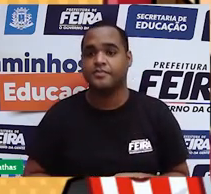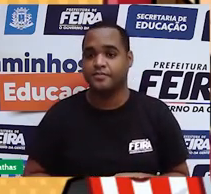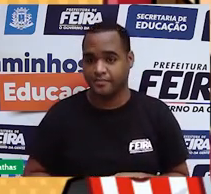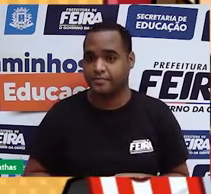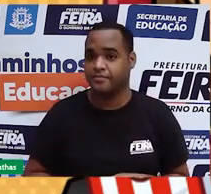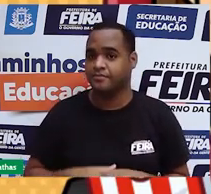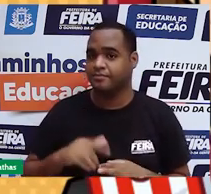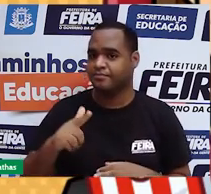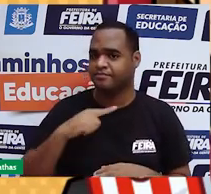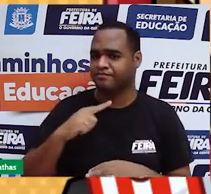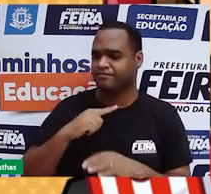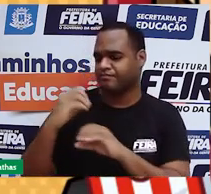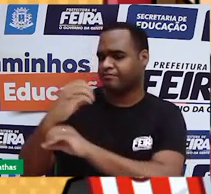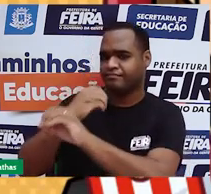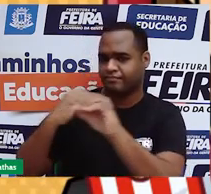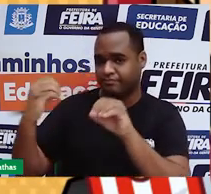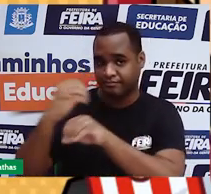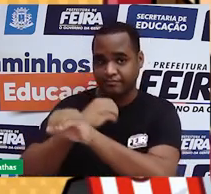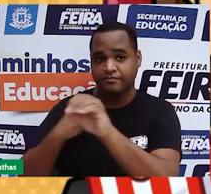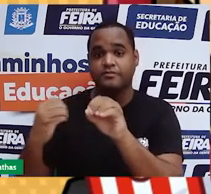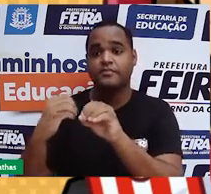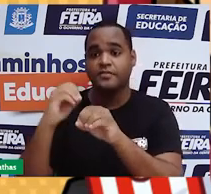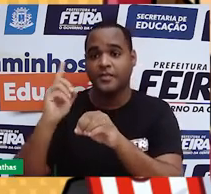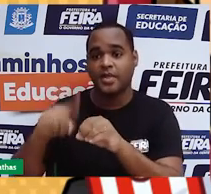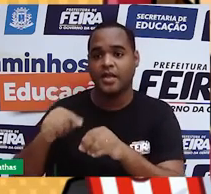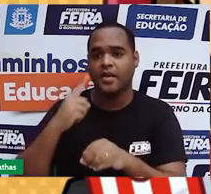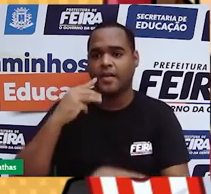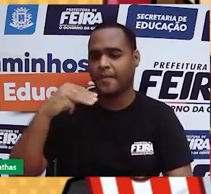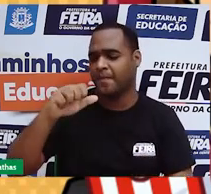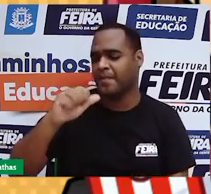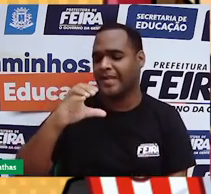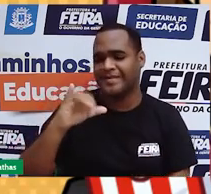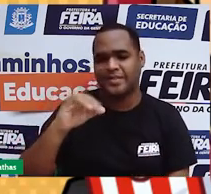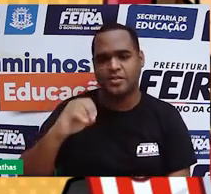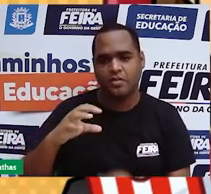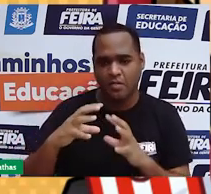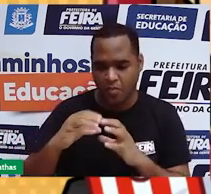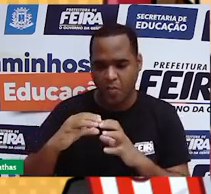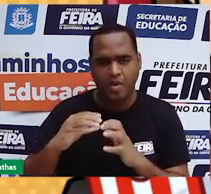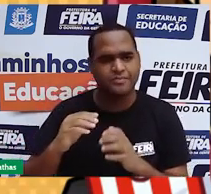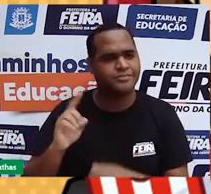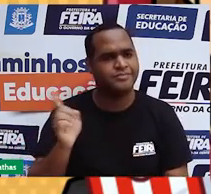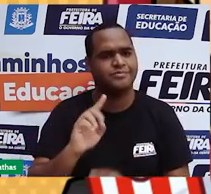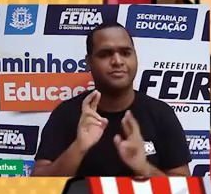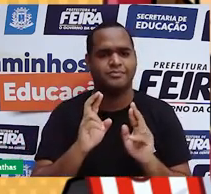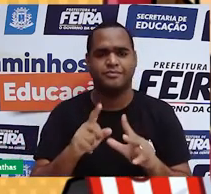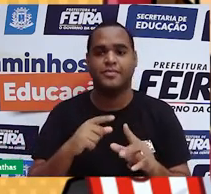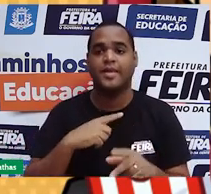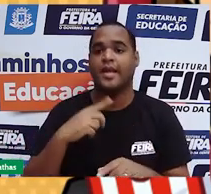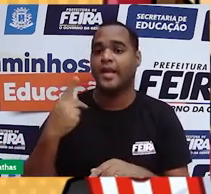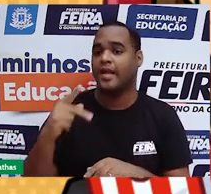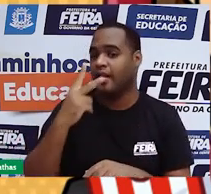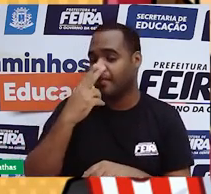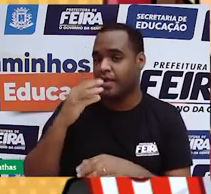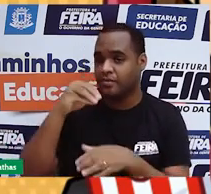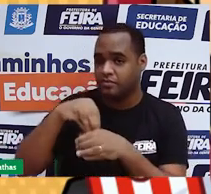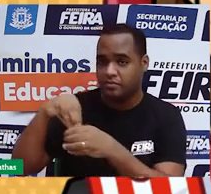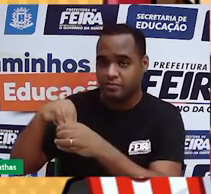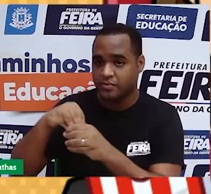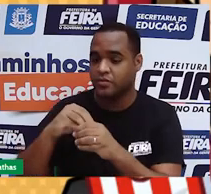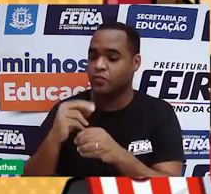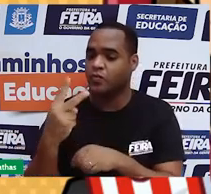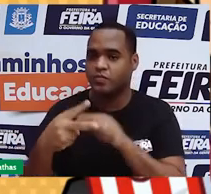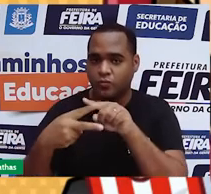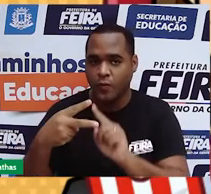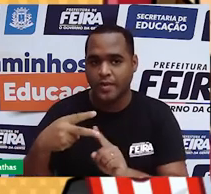A grande surpresa do modelo planetário de Ernest Rutherford foi que o átomo não era maciço. Rutherford concluiu que o átomo era composto de